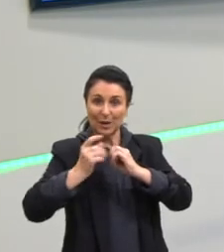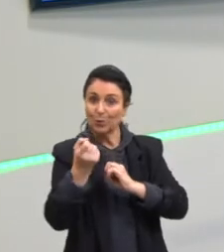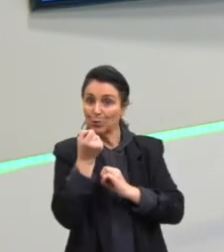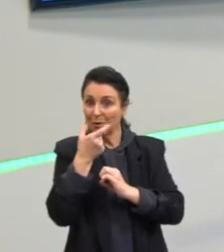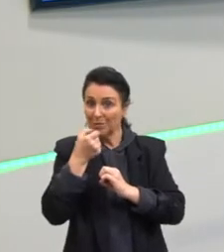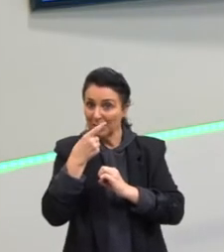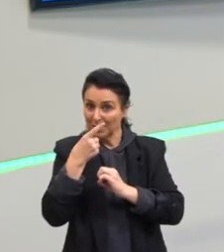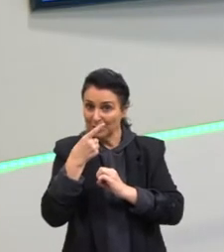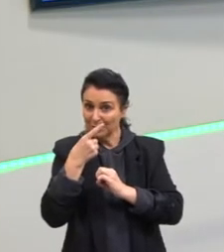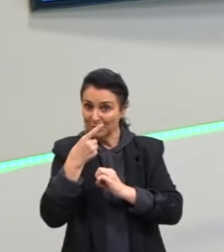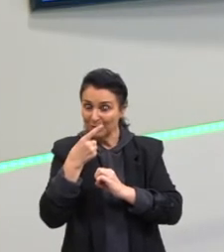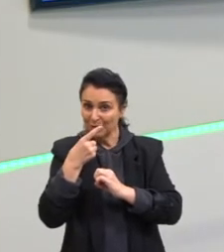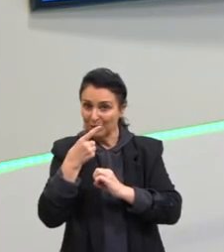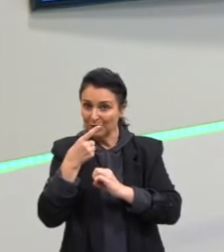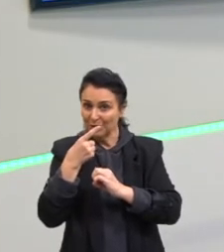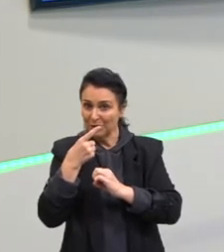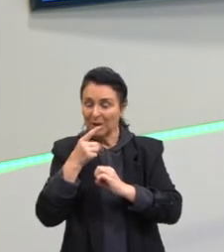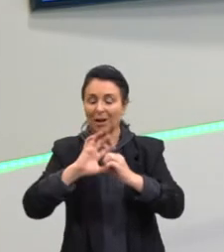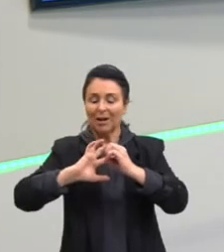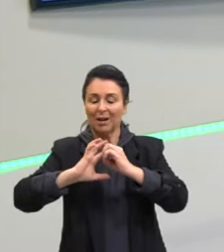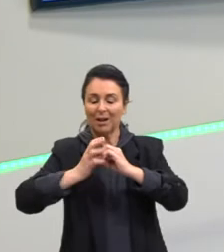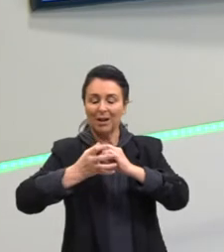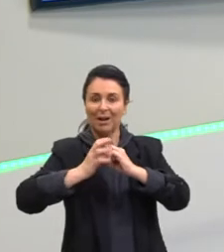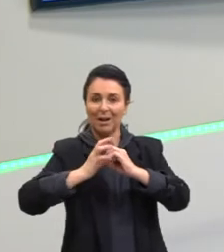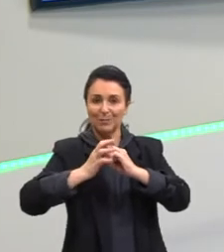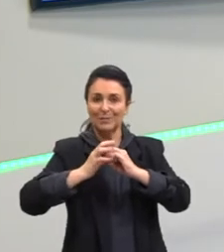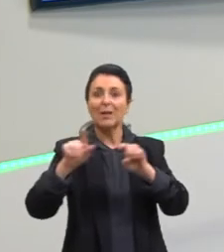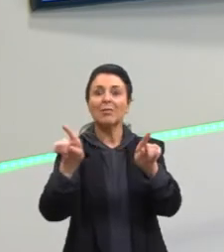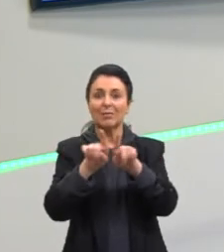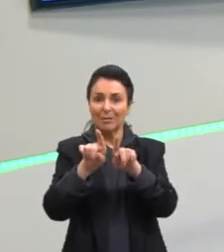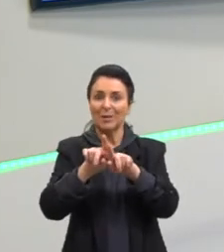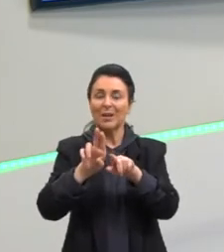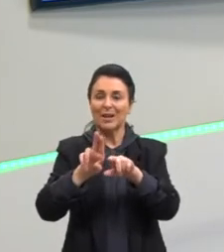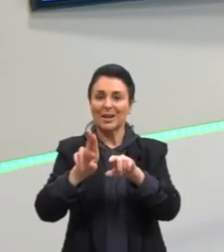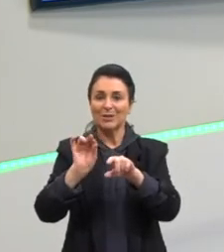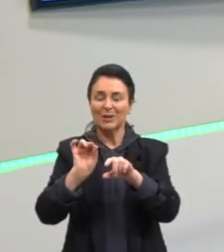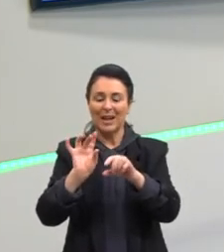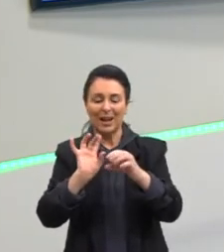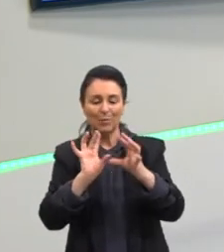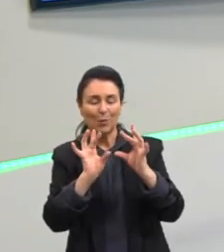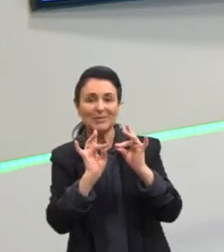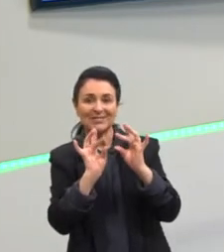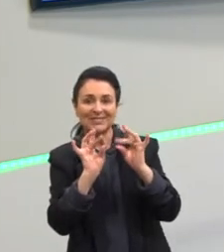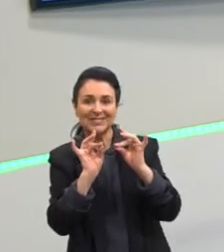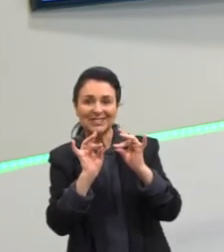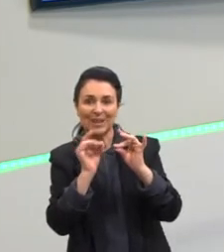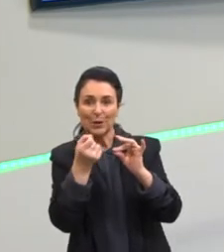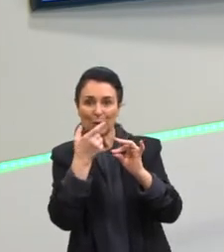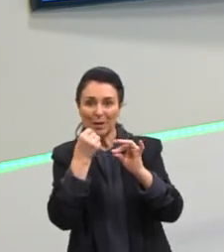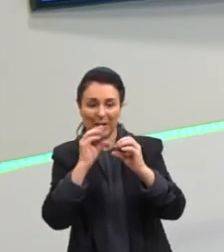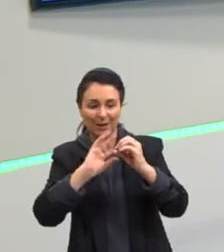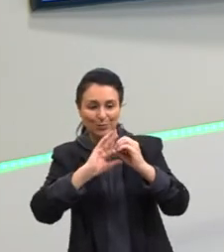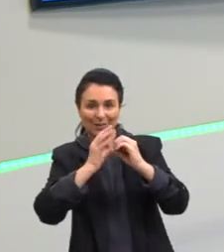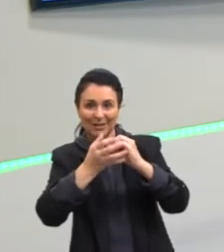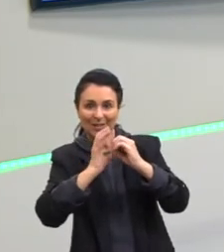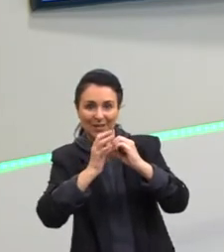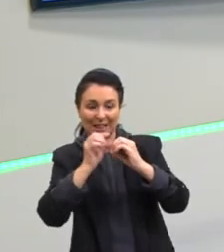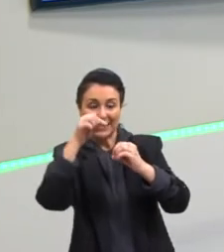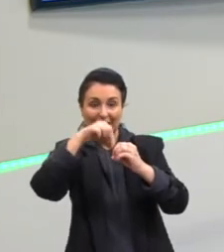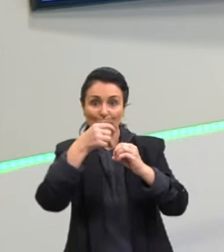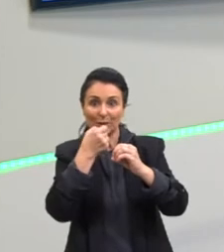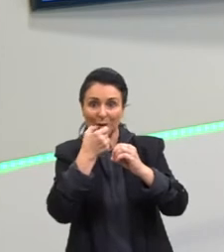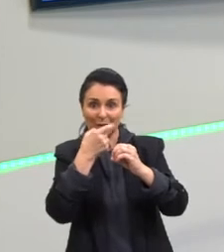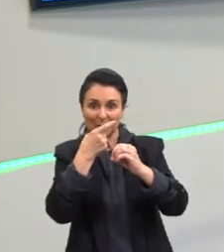quando está doente? Então, a cápsula também, aquela substância ali tem também uma alga ali no meio,